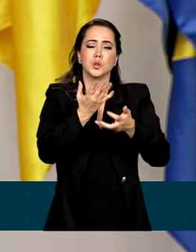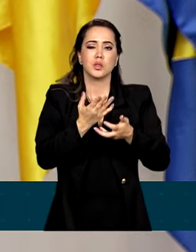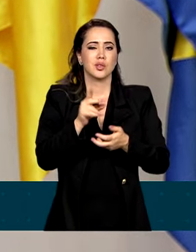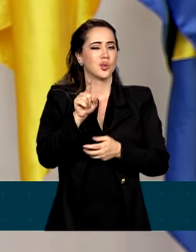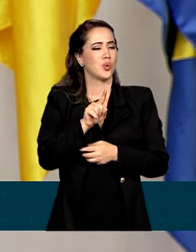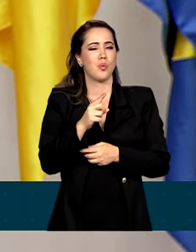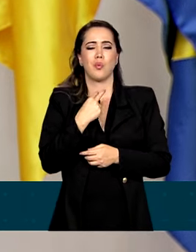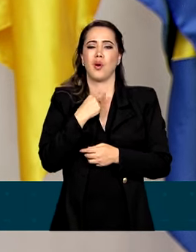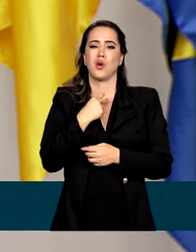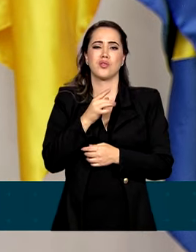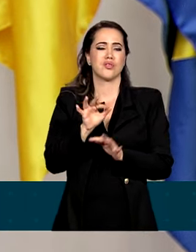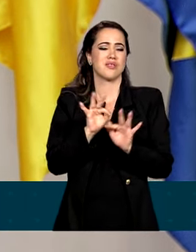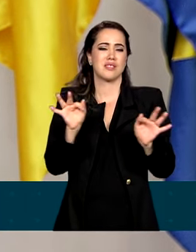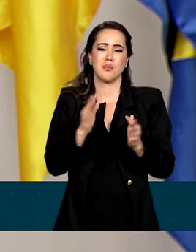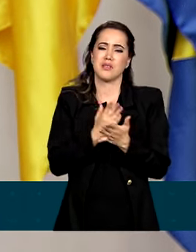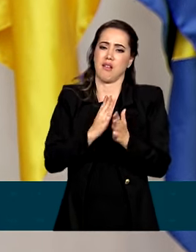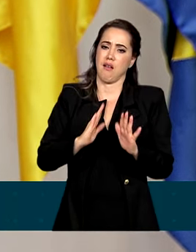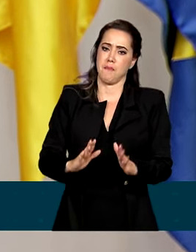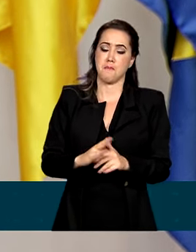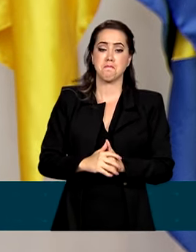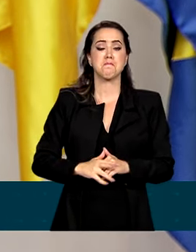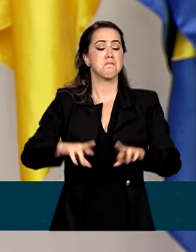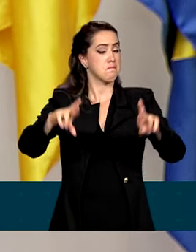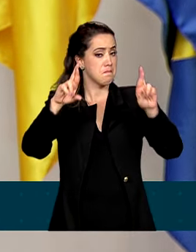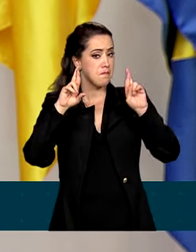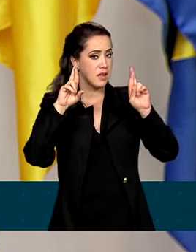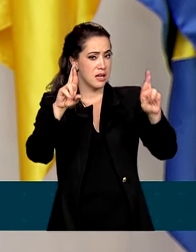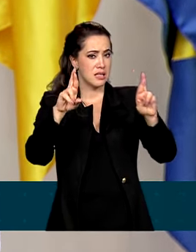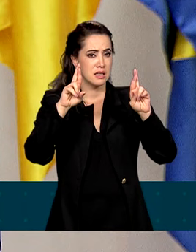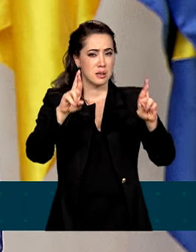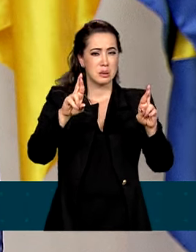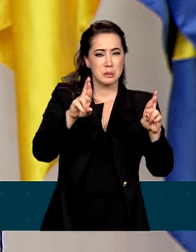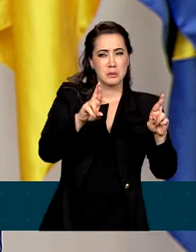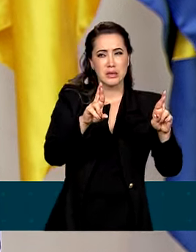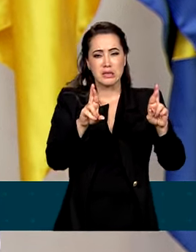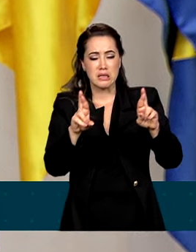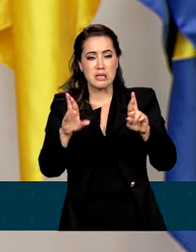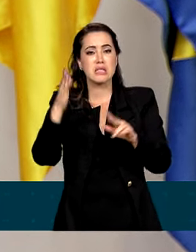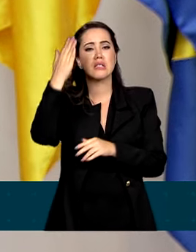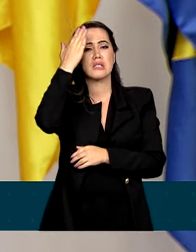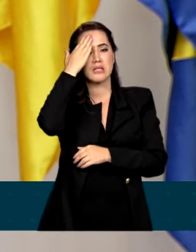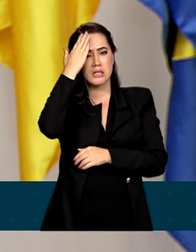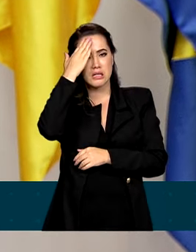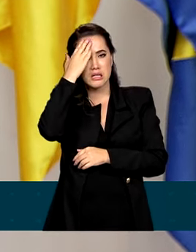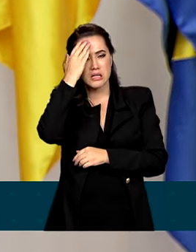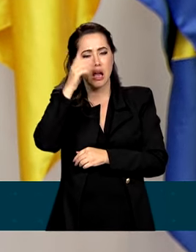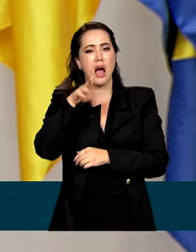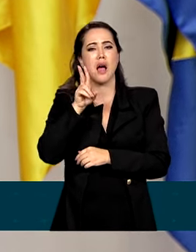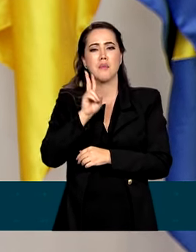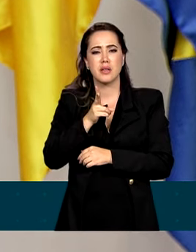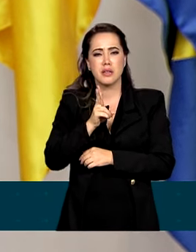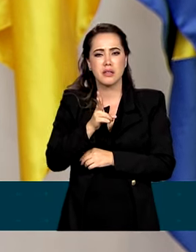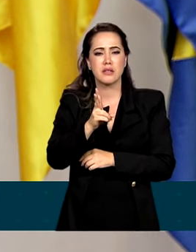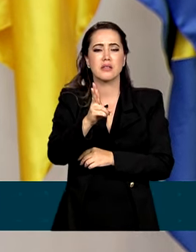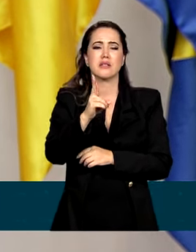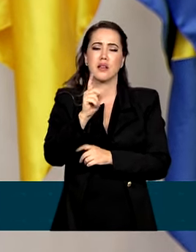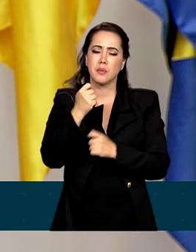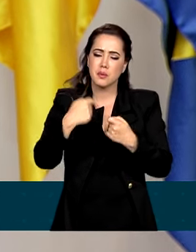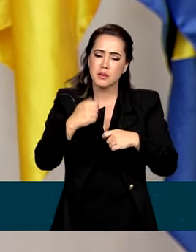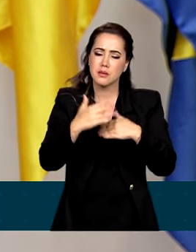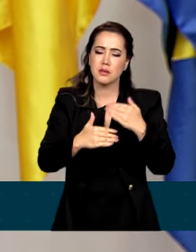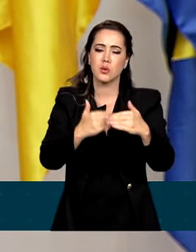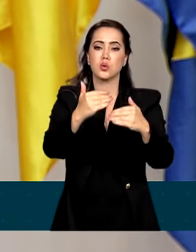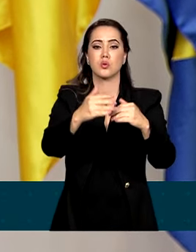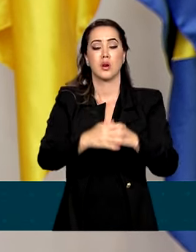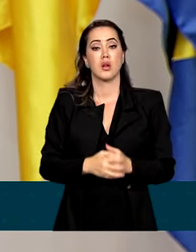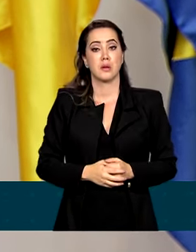inutilmente. A esperança equilibrista sabe que o show de todo artista tem que continuar.